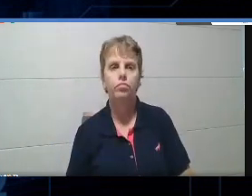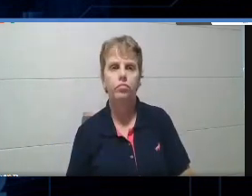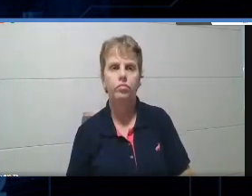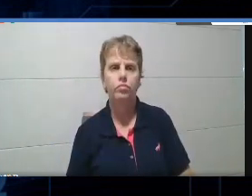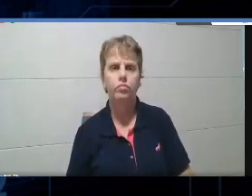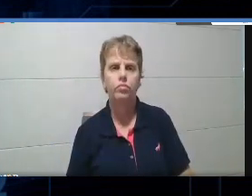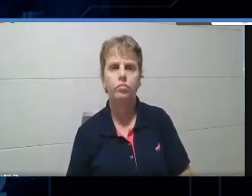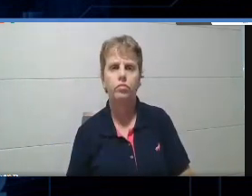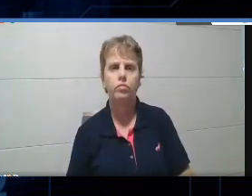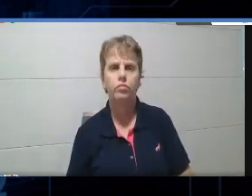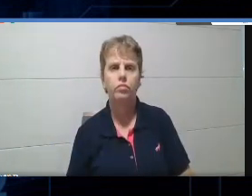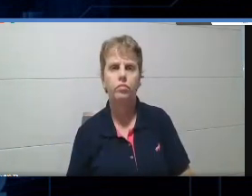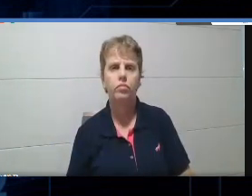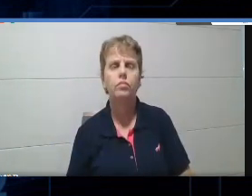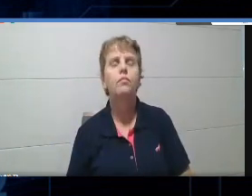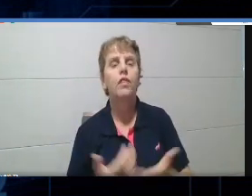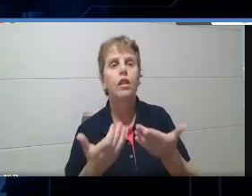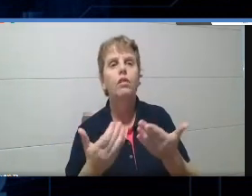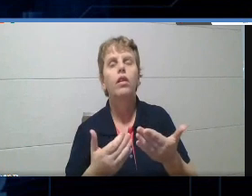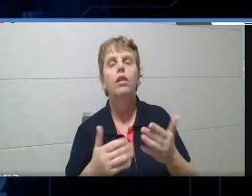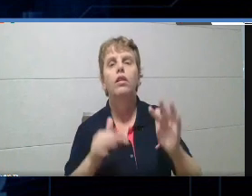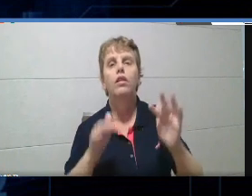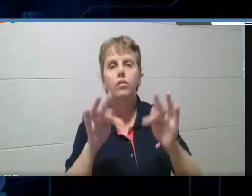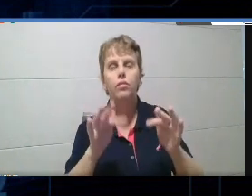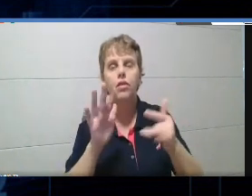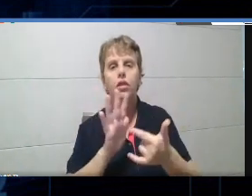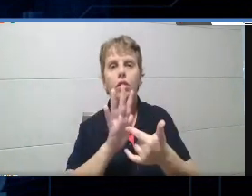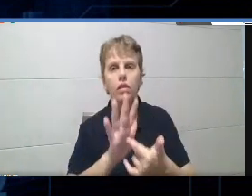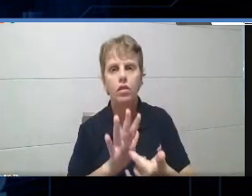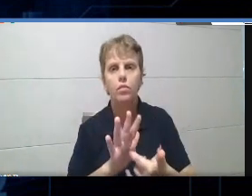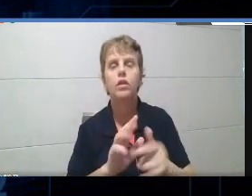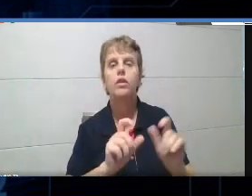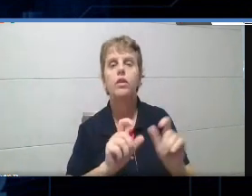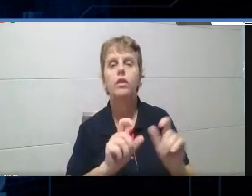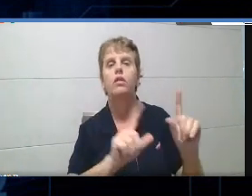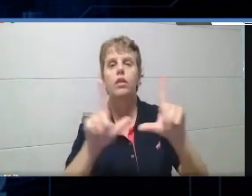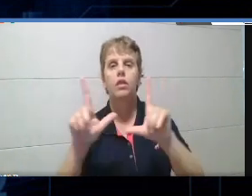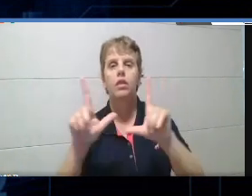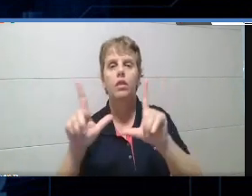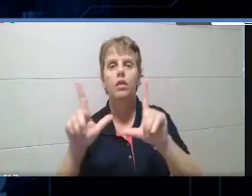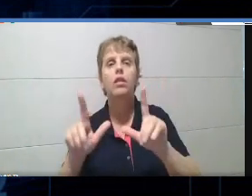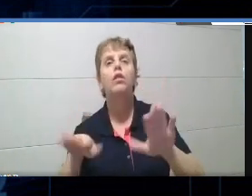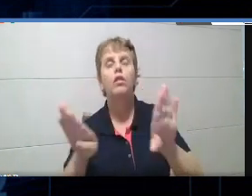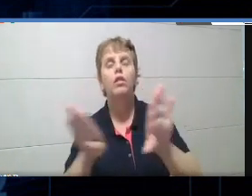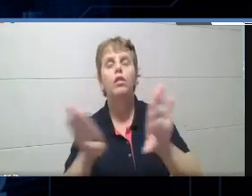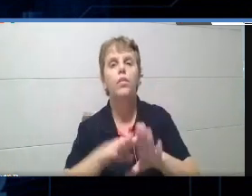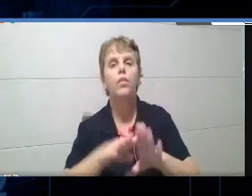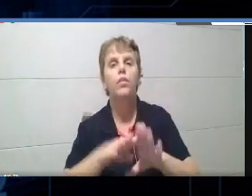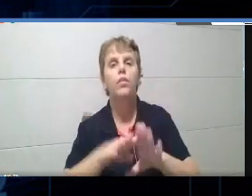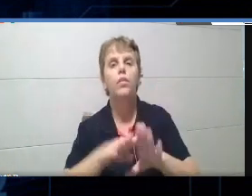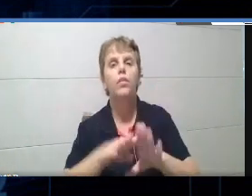Isso, é. Só quero finalizar aqui mostrando a tela, né? Agradecer também, muito legal.